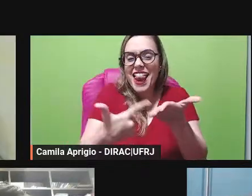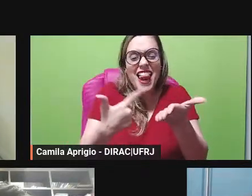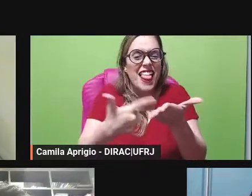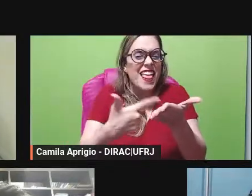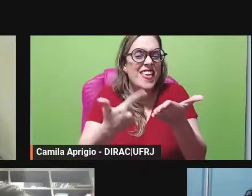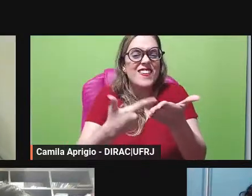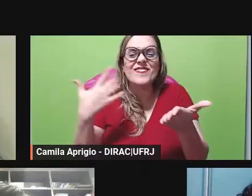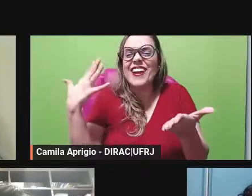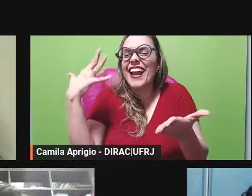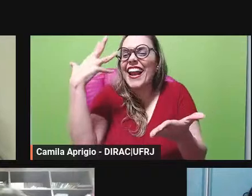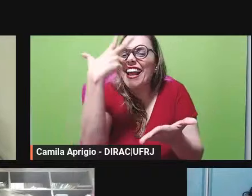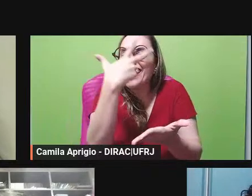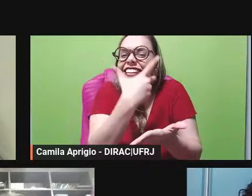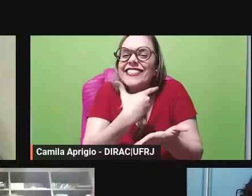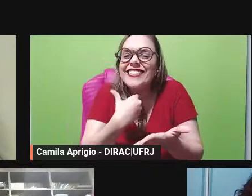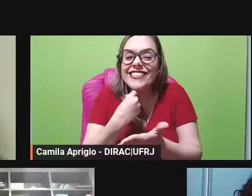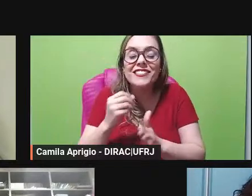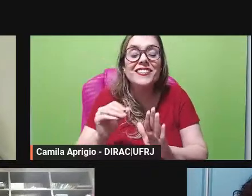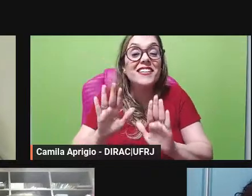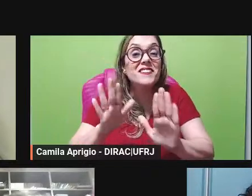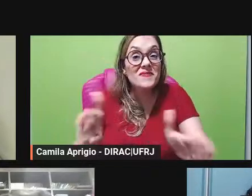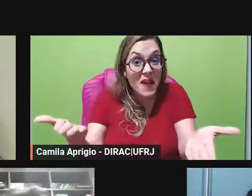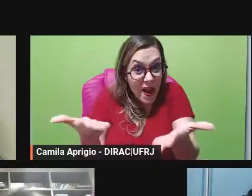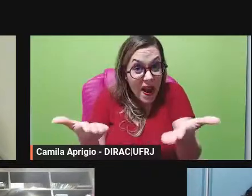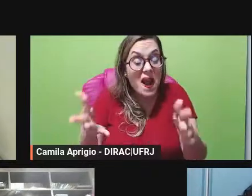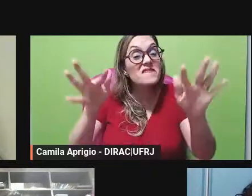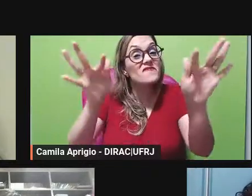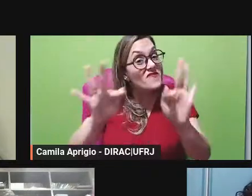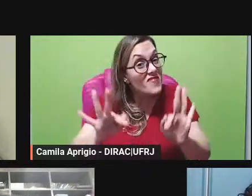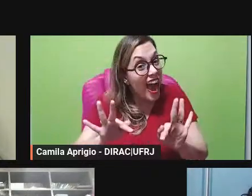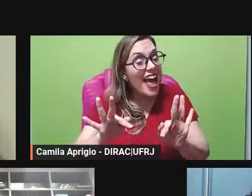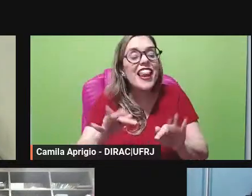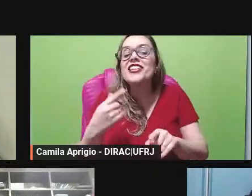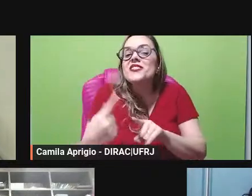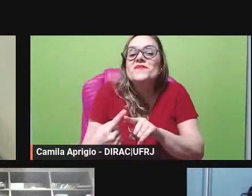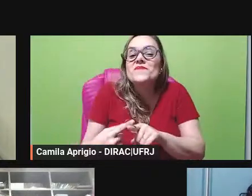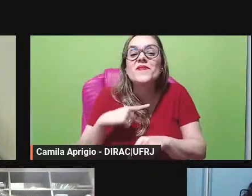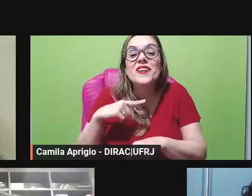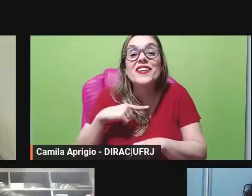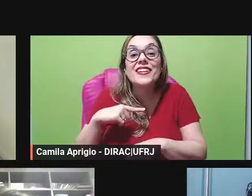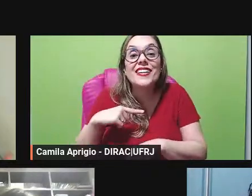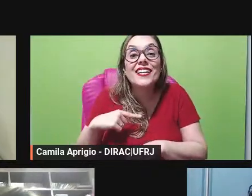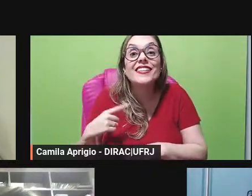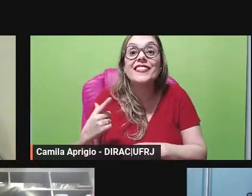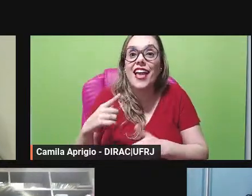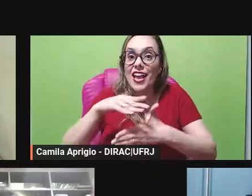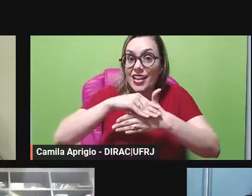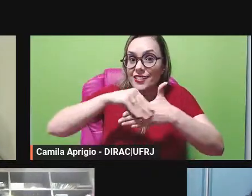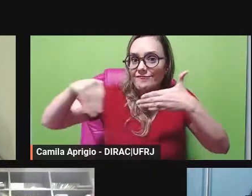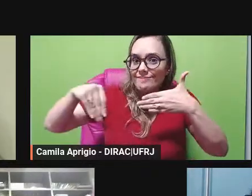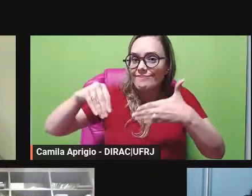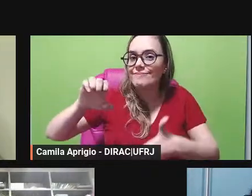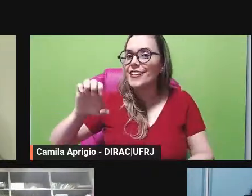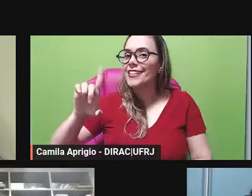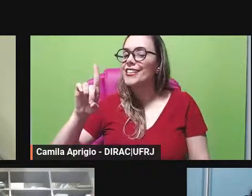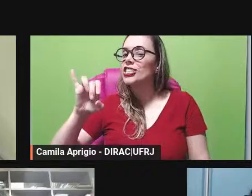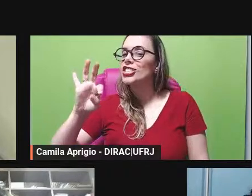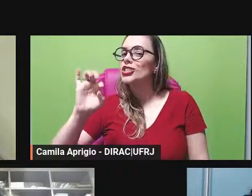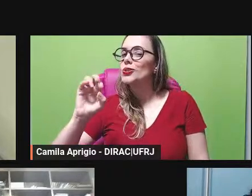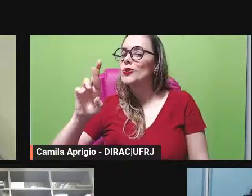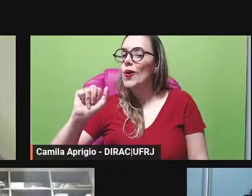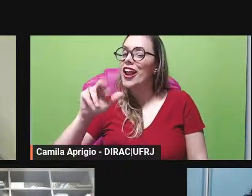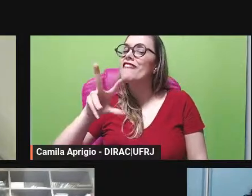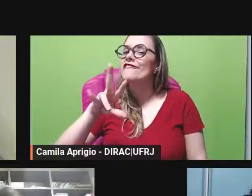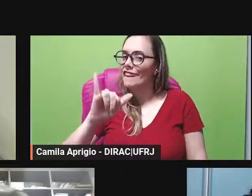a feliz notícia de que a editora Cossack Naif por onde foi publicada a sua edição está retornando